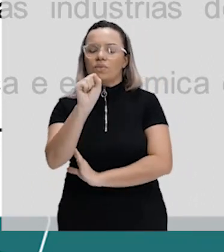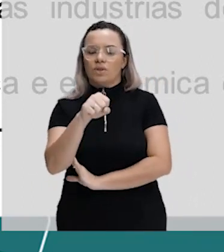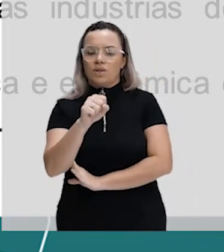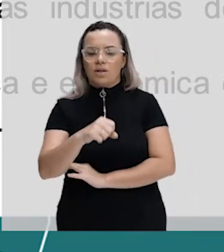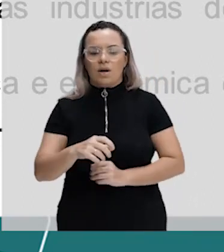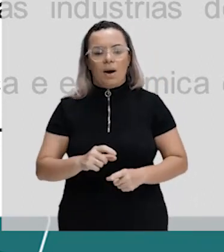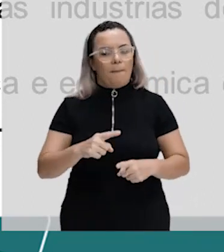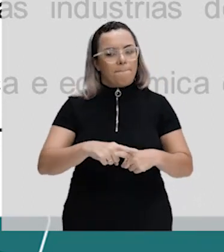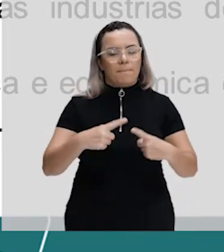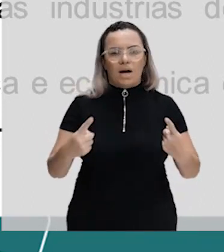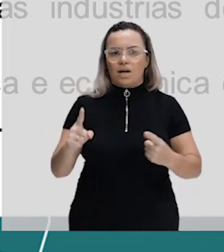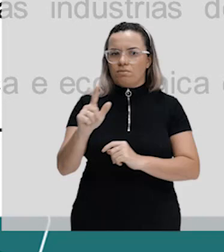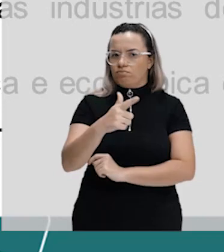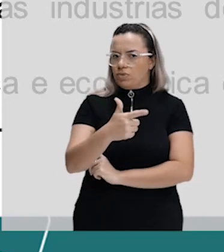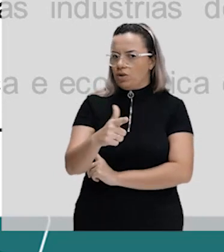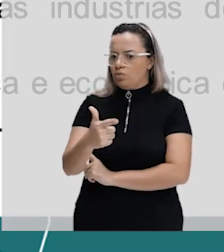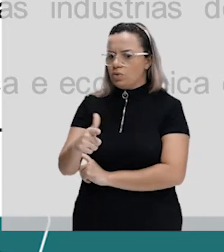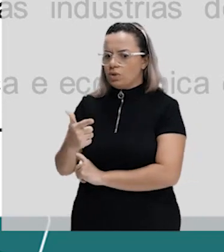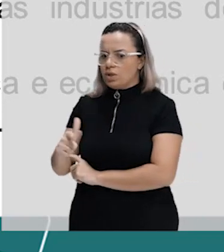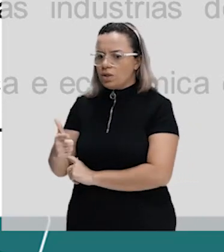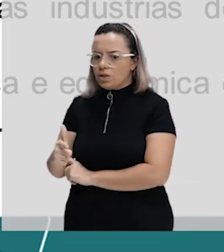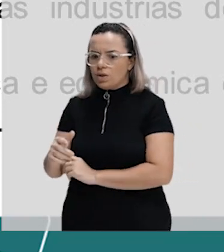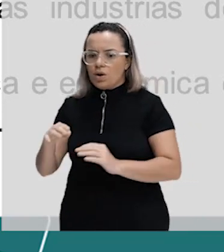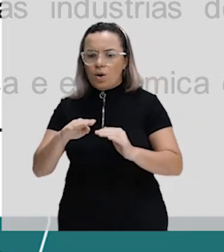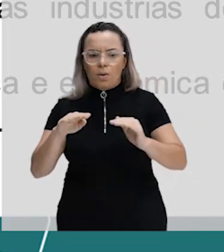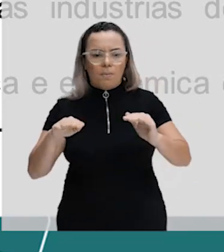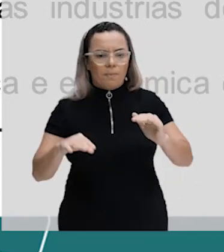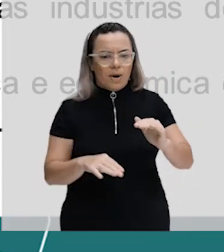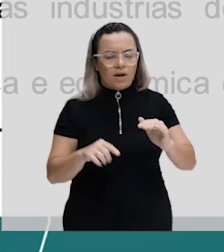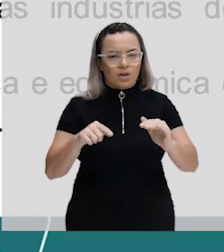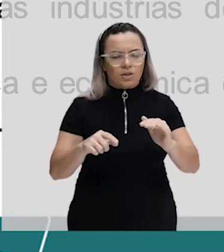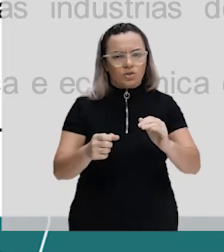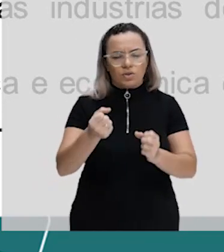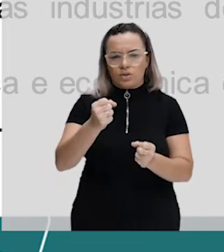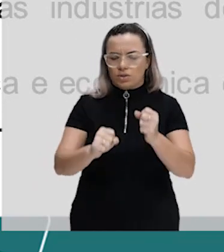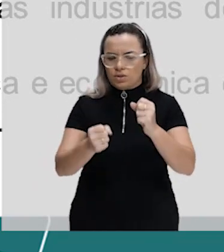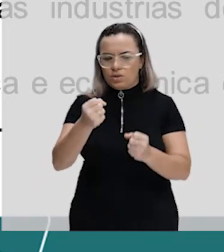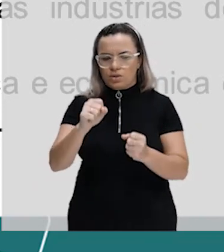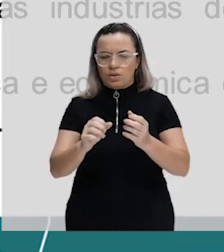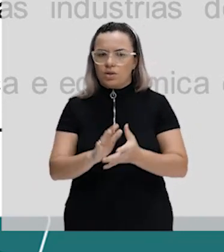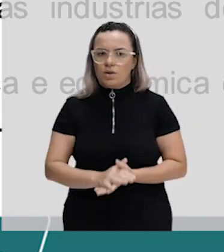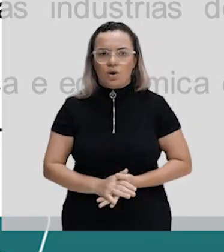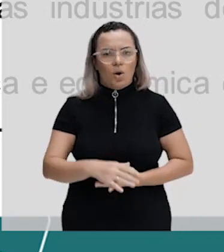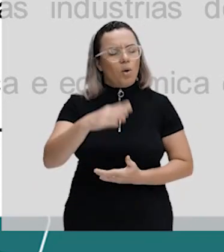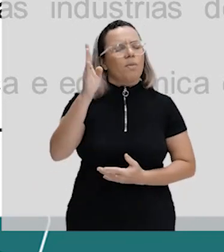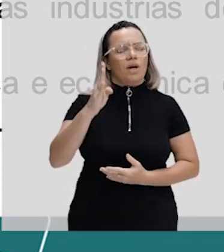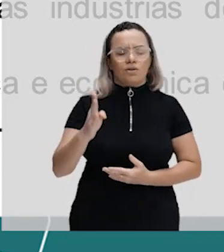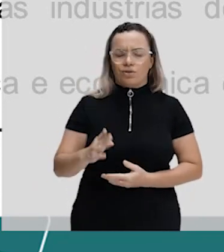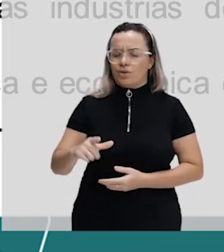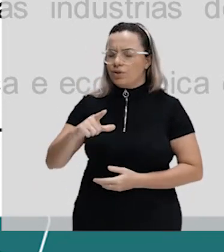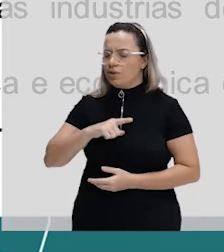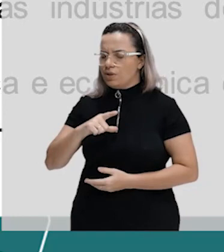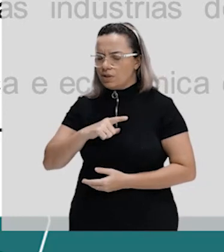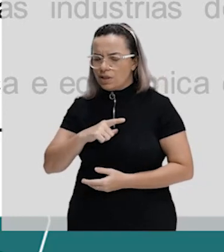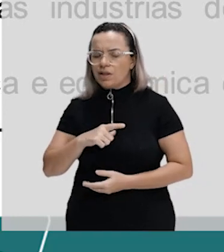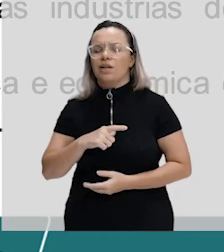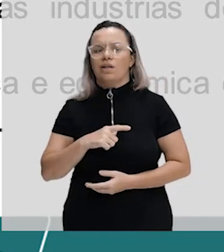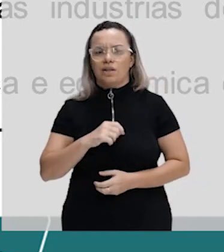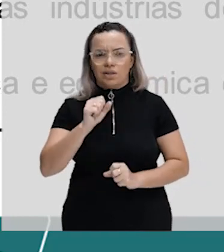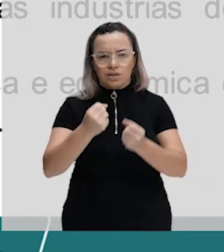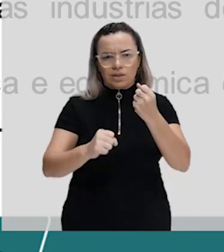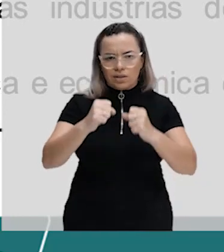índice de industrialização, galera. O Brasil, como já falamos, é um país industrializado nos três campos. O Brasil possui indústrias de base,